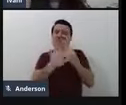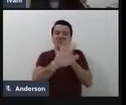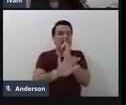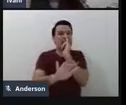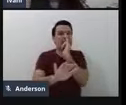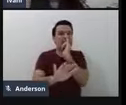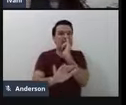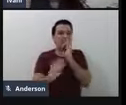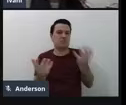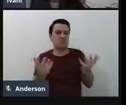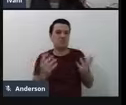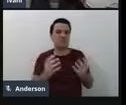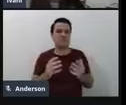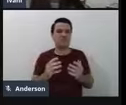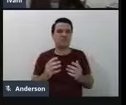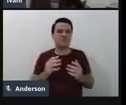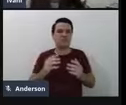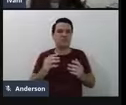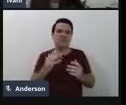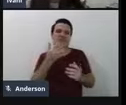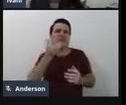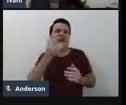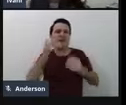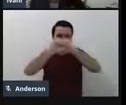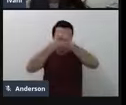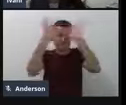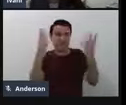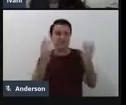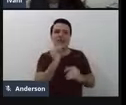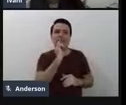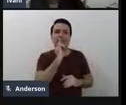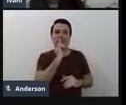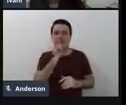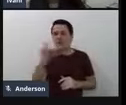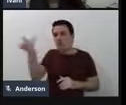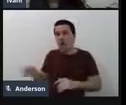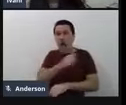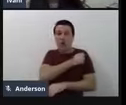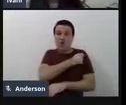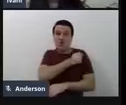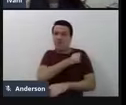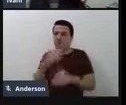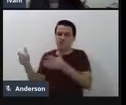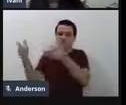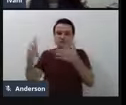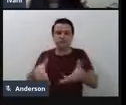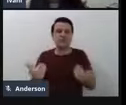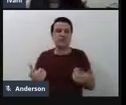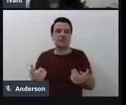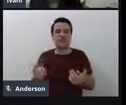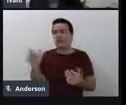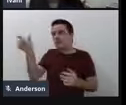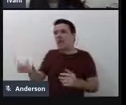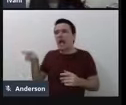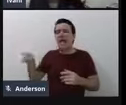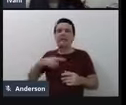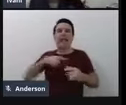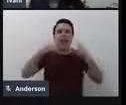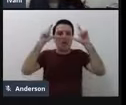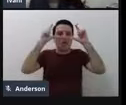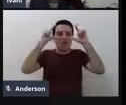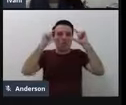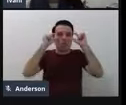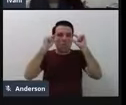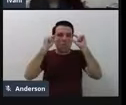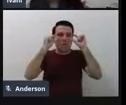exemplo, um exemplo mais prático, né? Por exemplo, o aluno chegou, ele é um aluno com baixa visão, ele